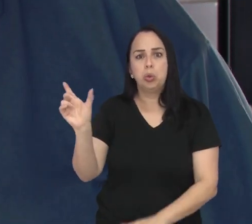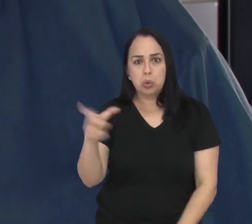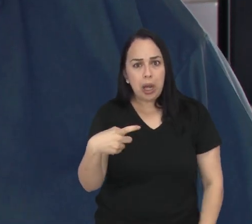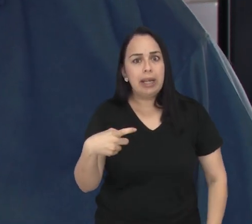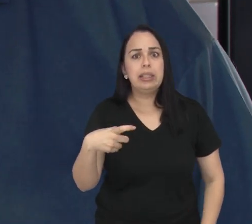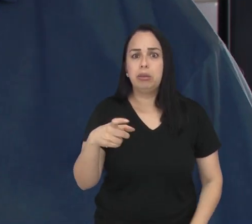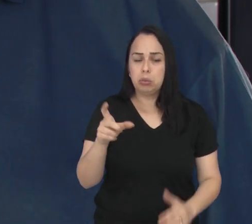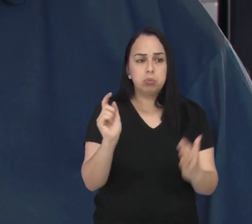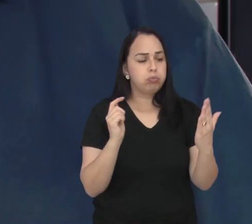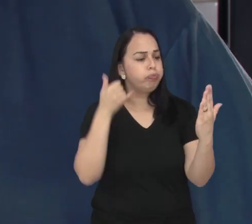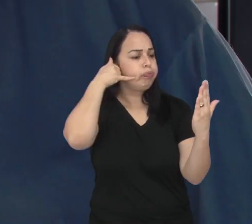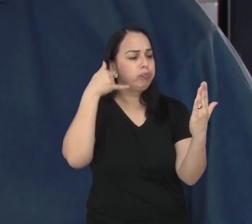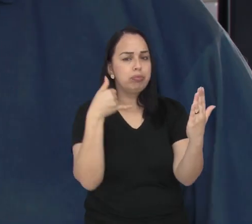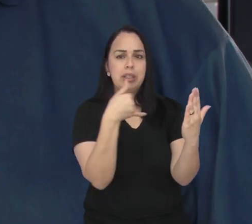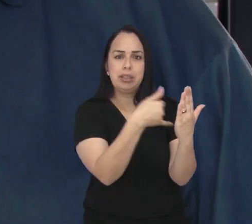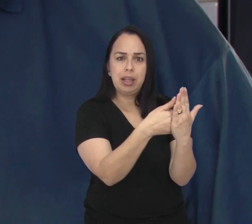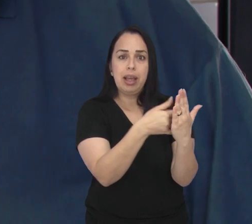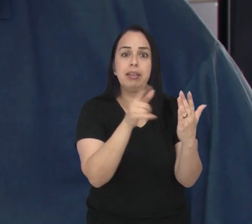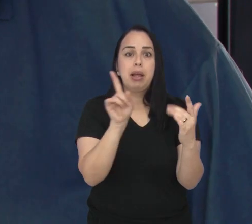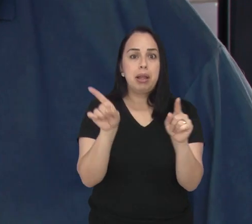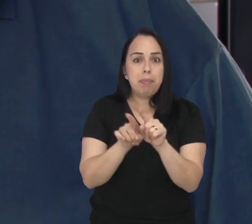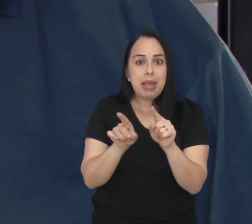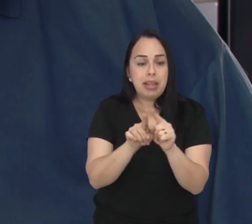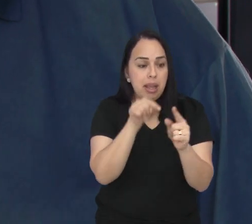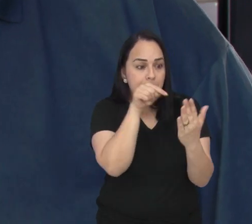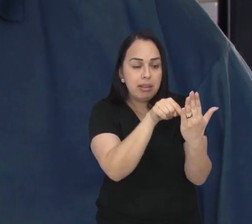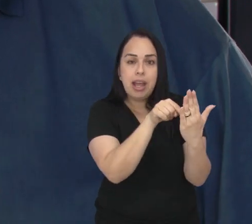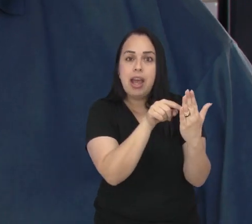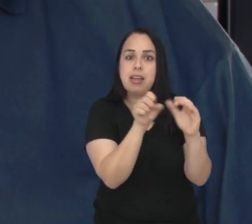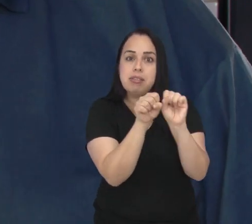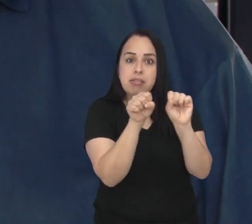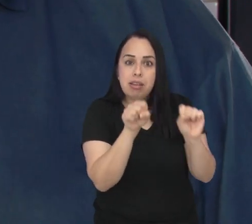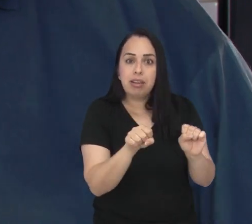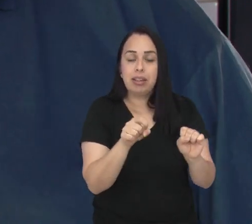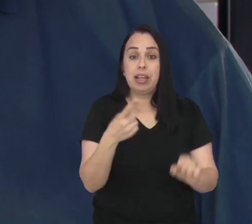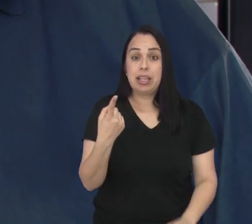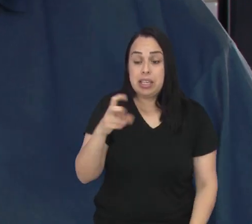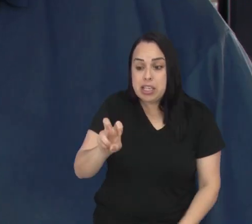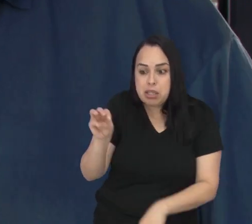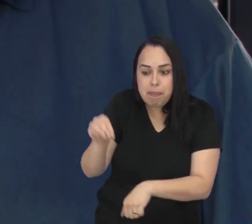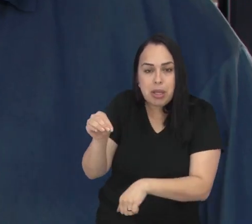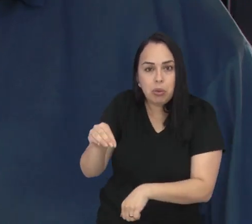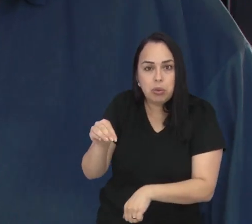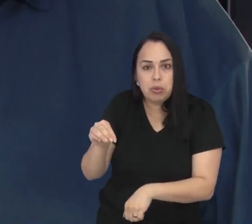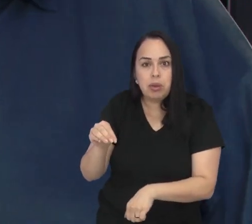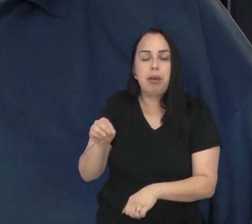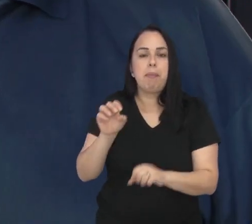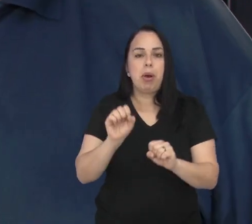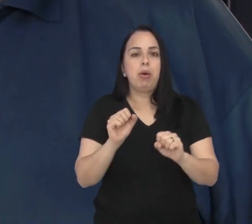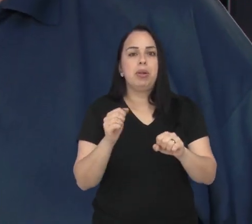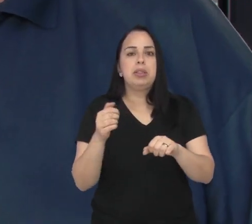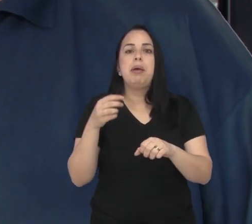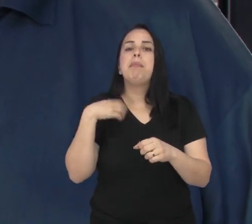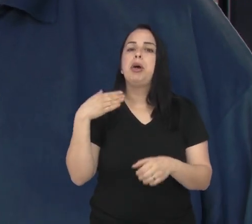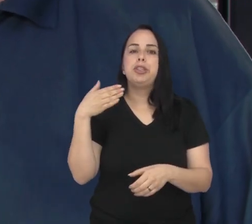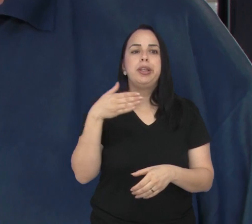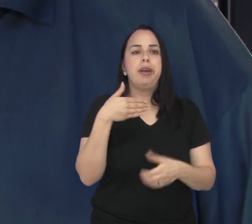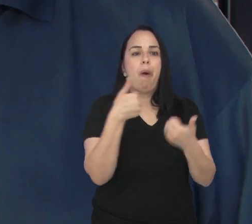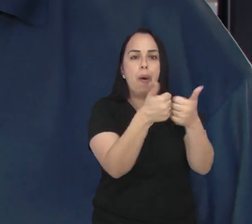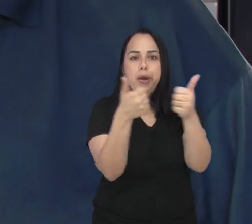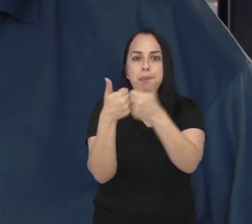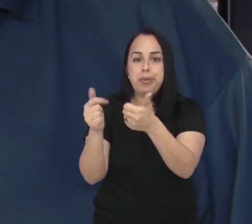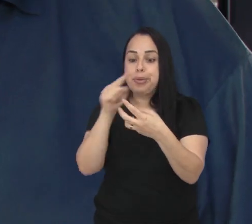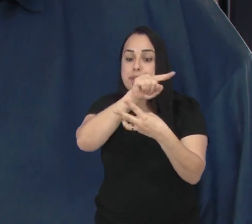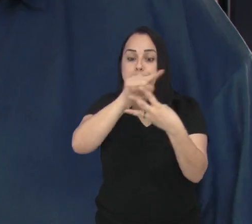município. E lembrando que também tem uma travinha de segurança no sistema. Num período de 15 minutos, existe a possibilidade da liberação de até três